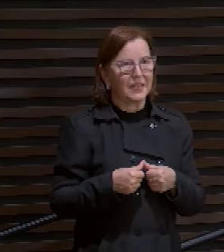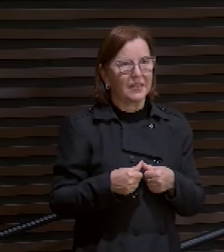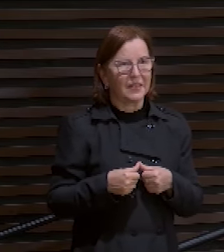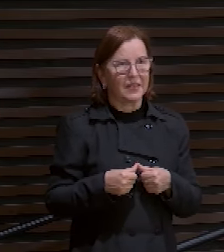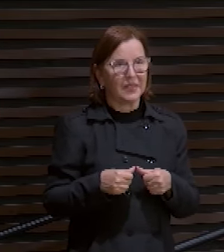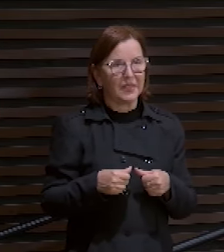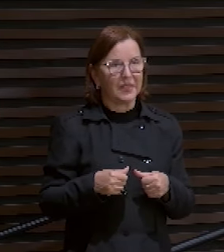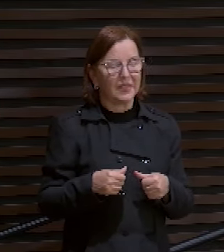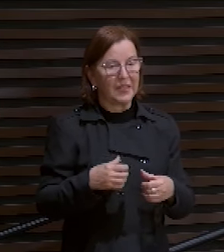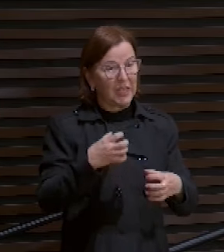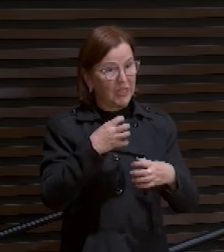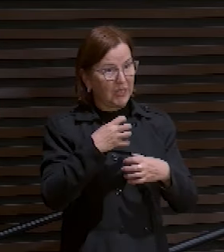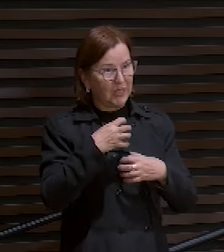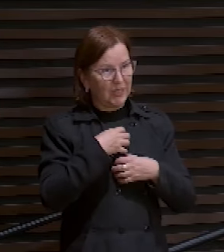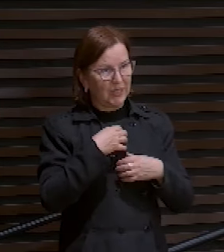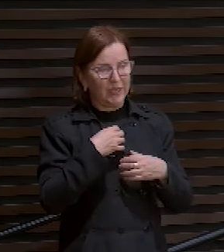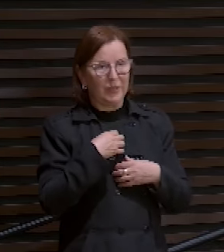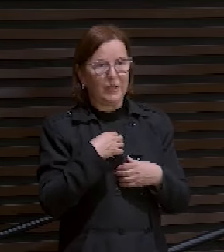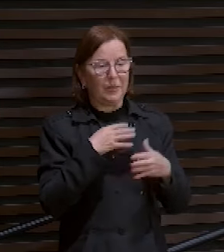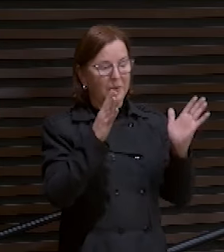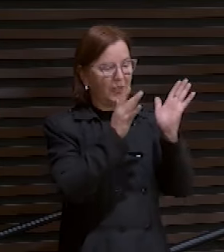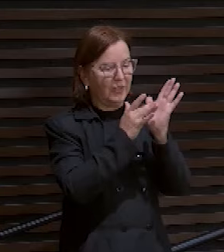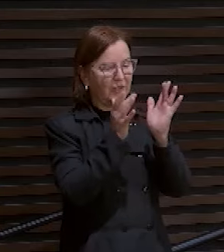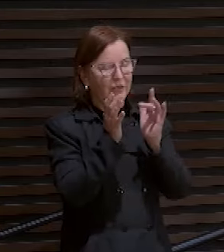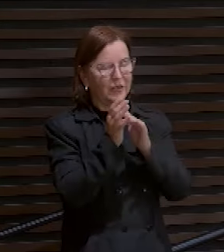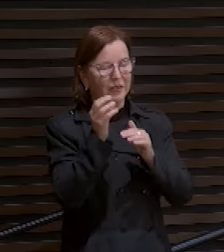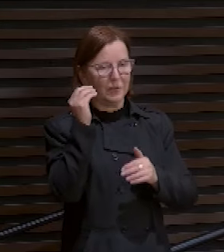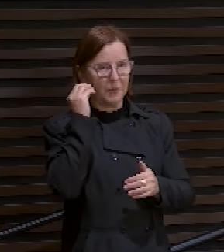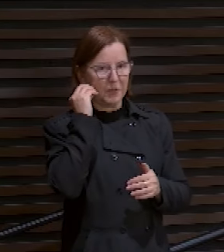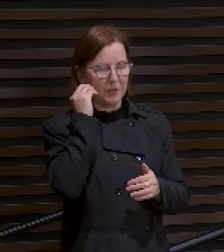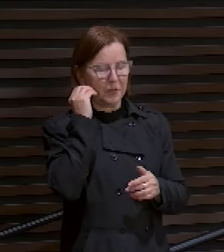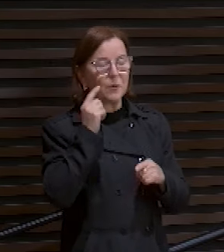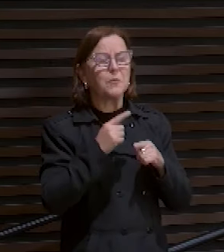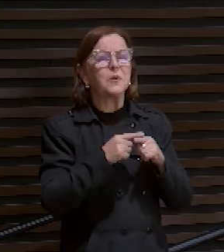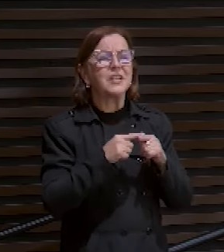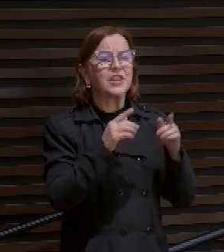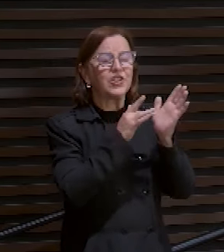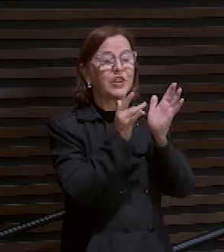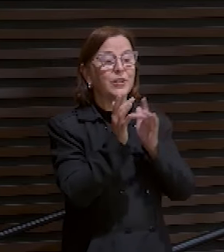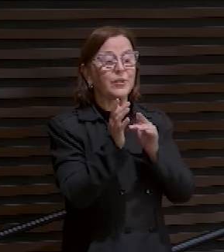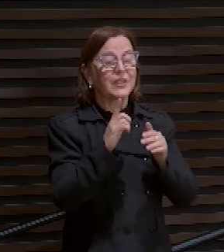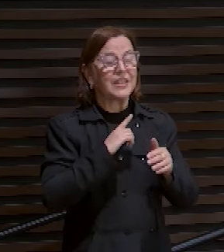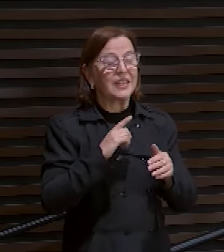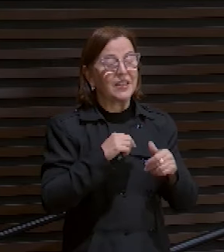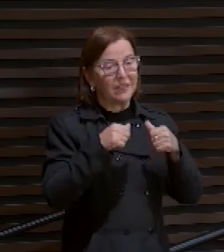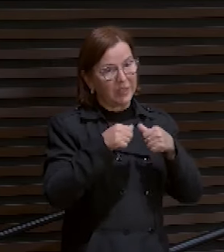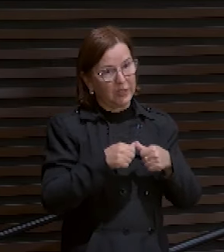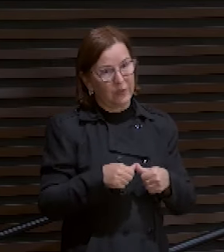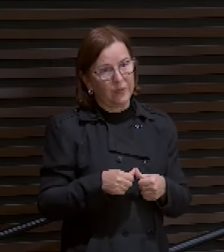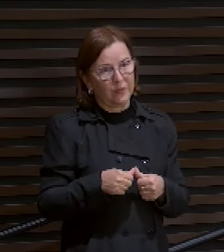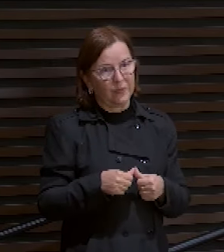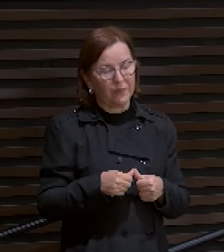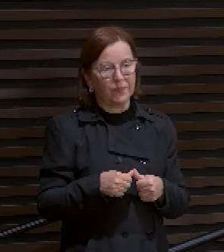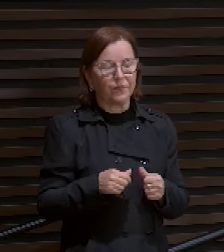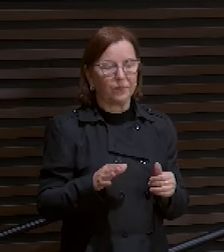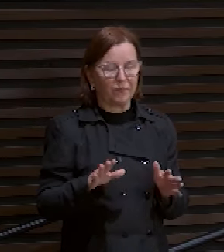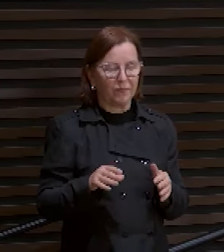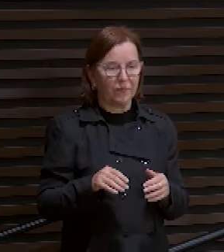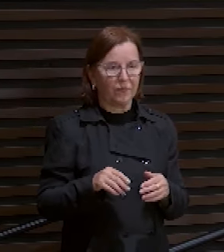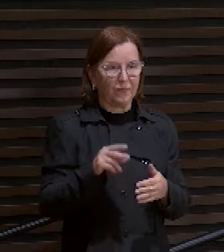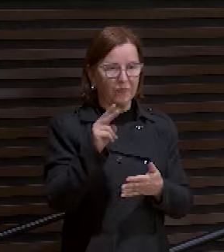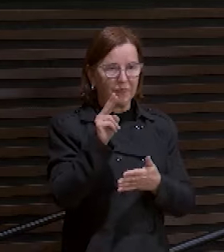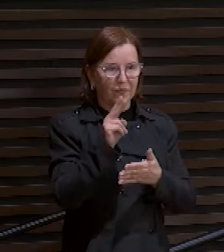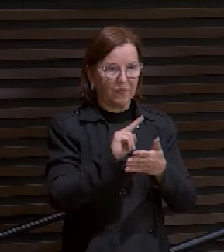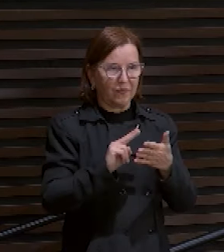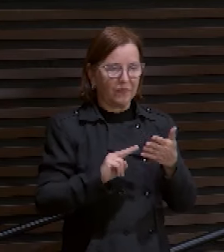Por que que Jesus passou por isso aqui? Que nós vamos ver aqui nos Evangelhos Sinótipos. Sabe